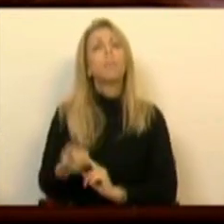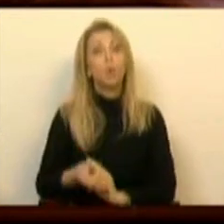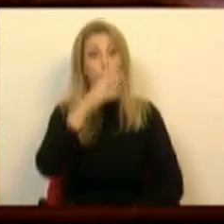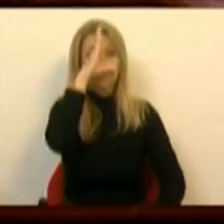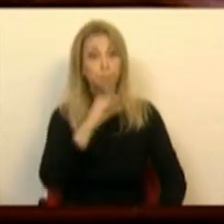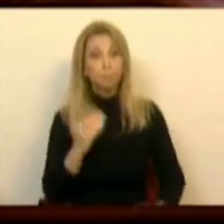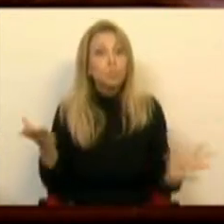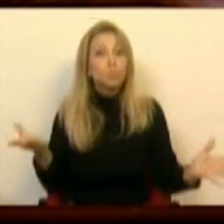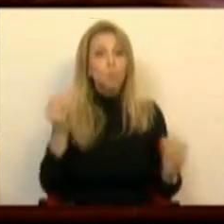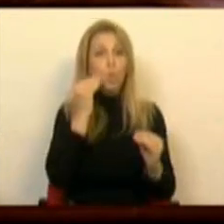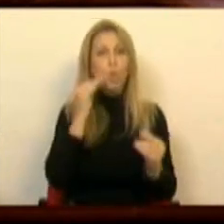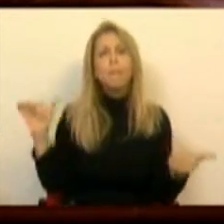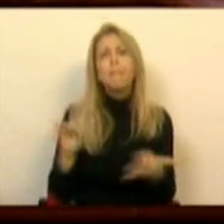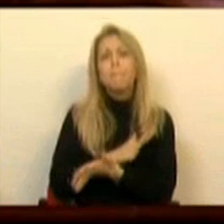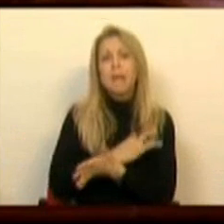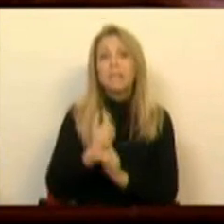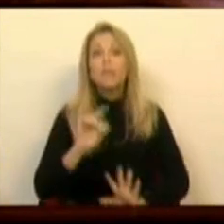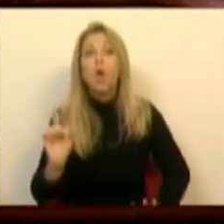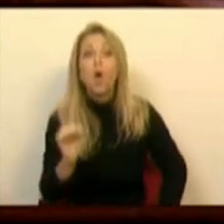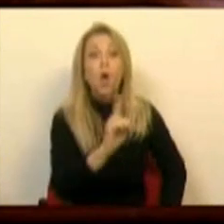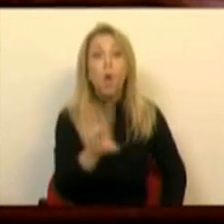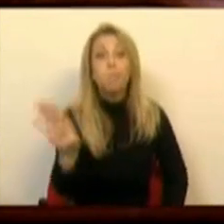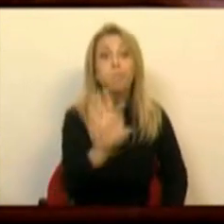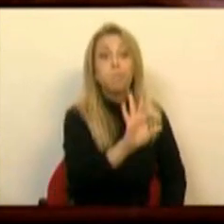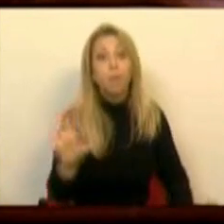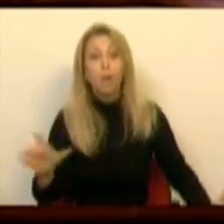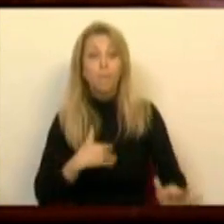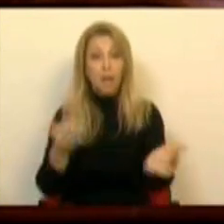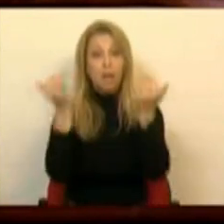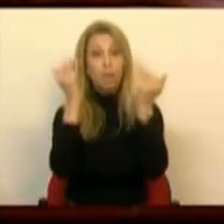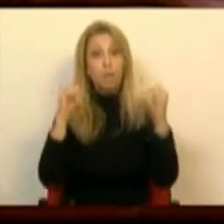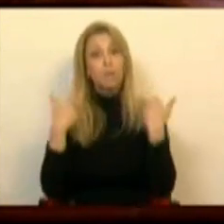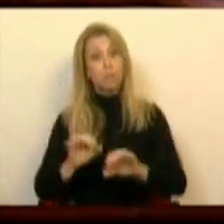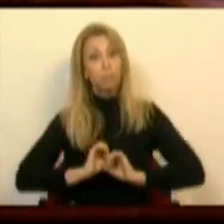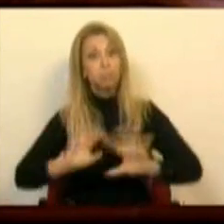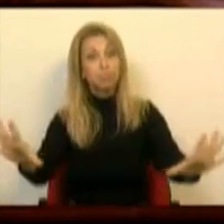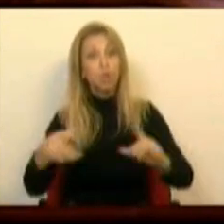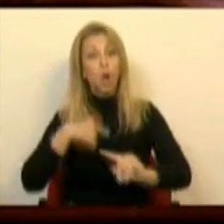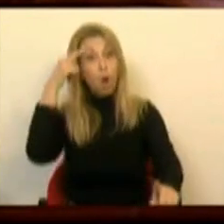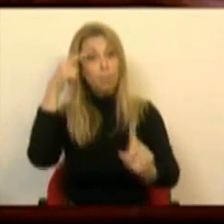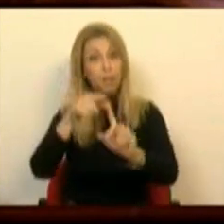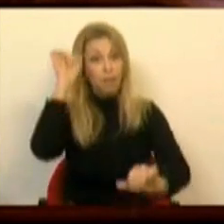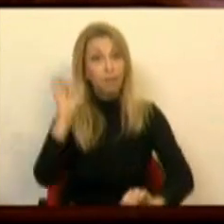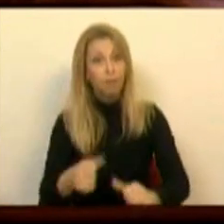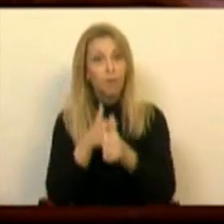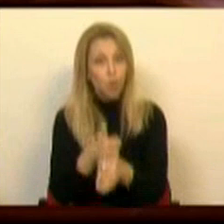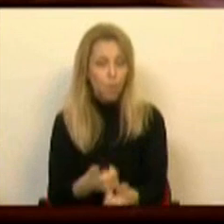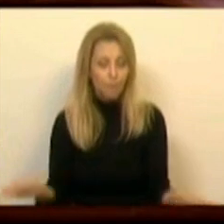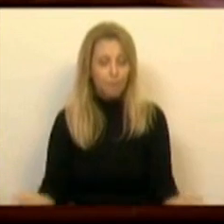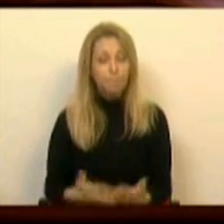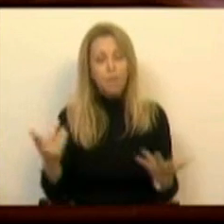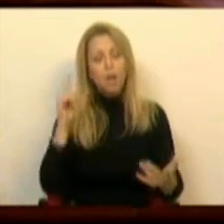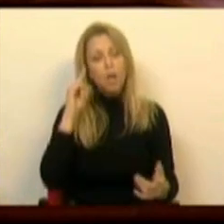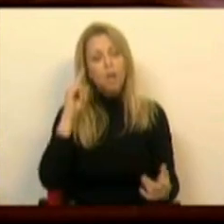saber a que meios de imprensa recorrer para que a sua mensagem produza o efeito desejado. Outro aspecto relevante que